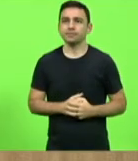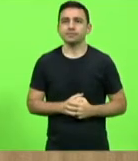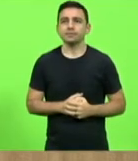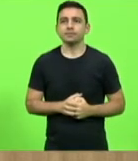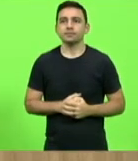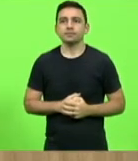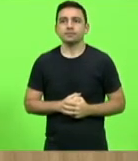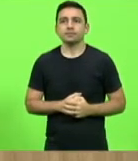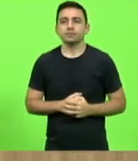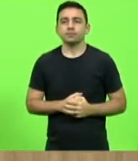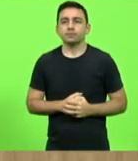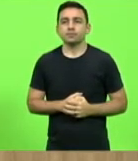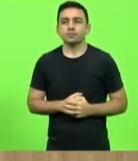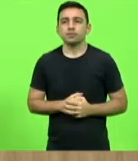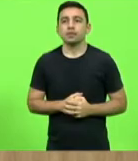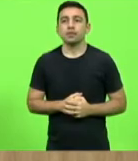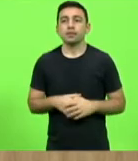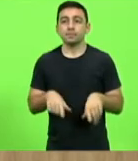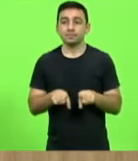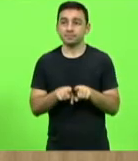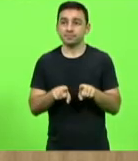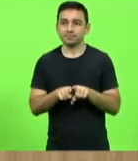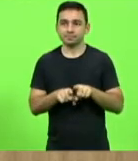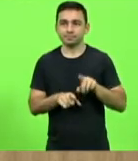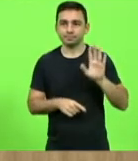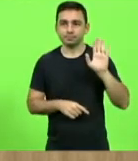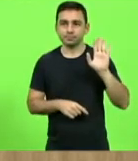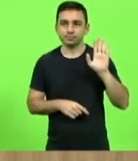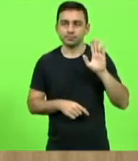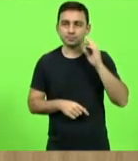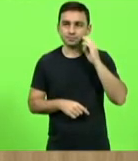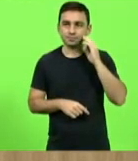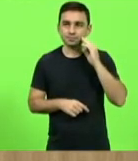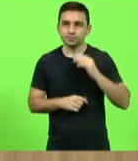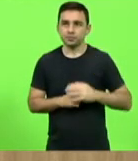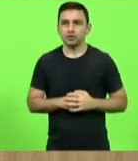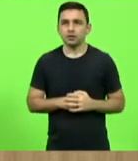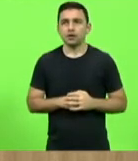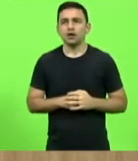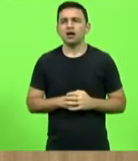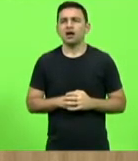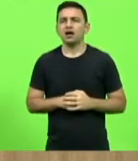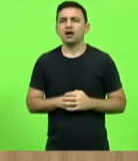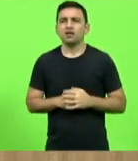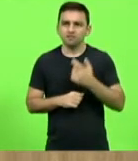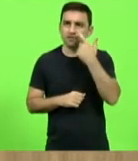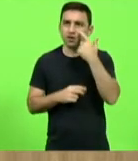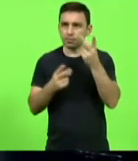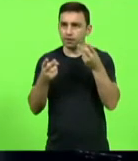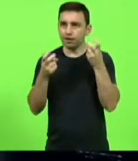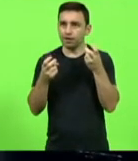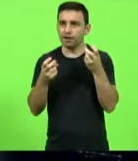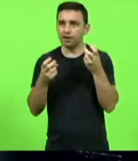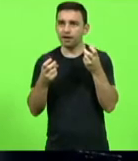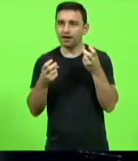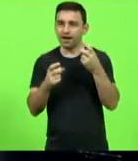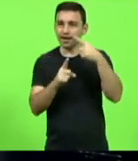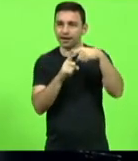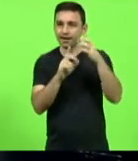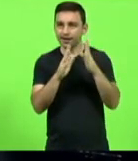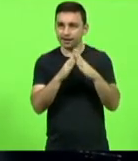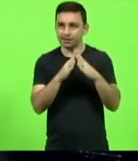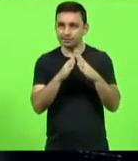obrigada sargento Lima e até para fazer uma como tem uns segundos ainda não sei se vocês repararam a igreja a igreja da linha